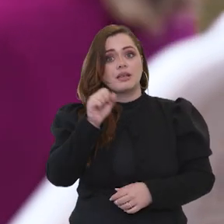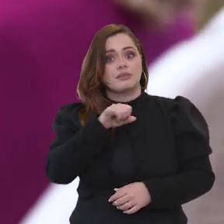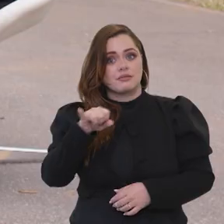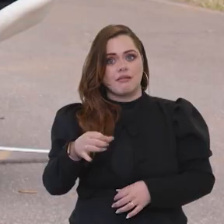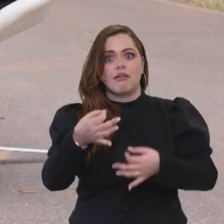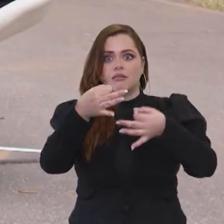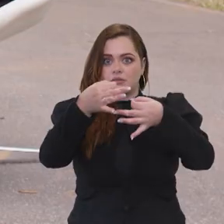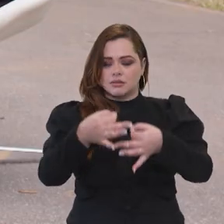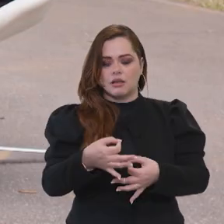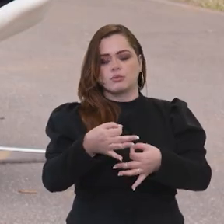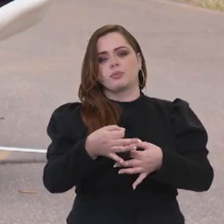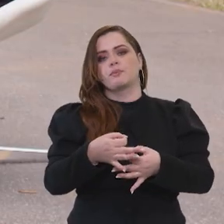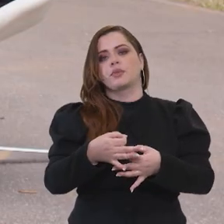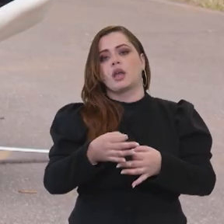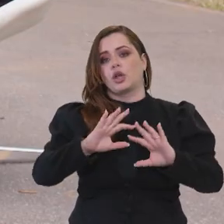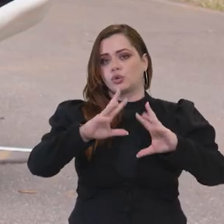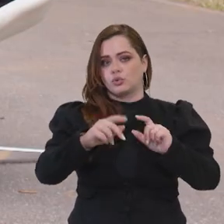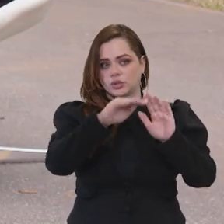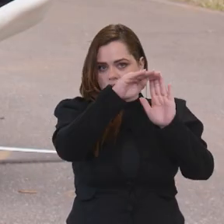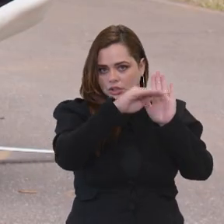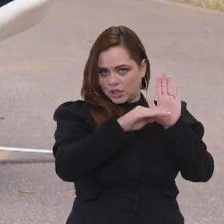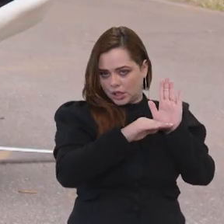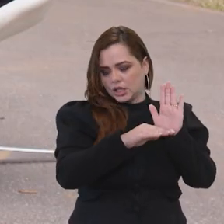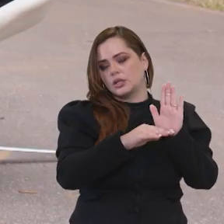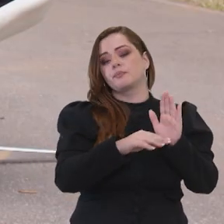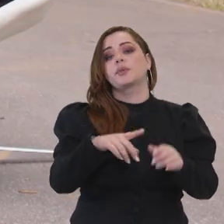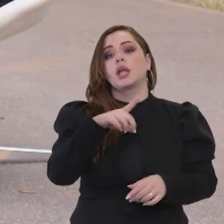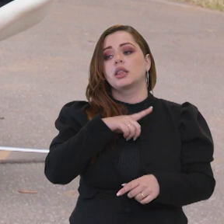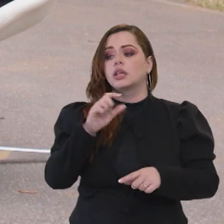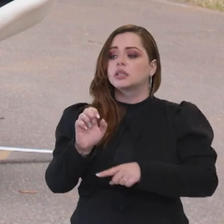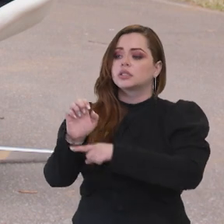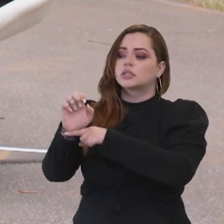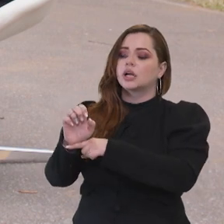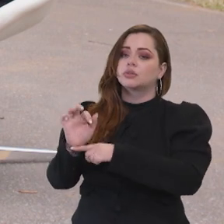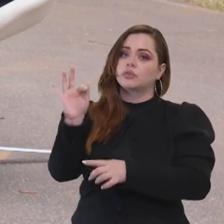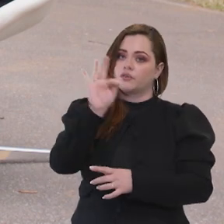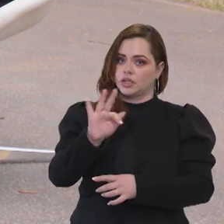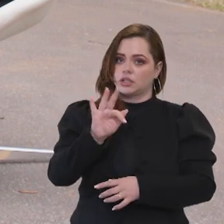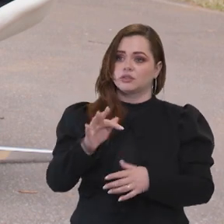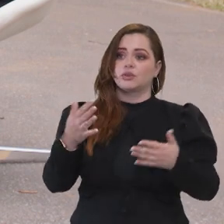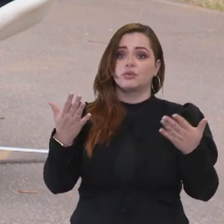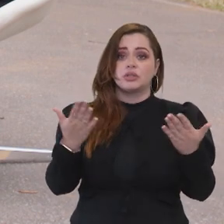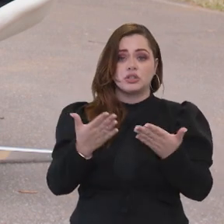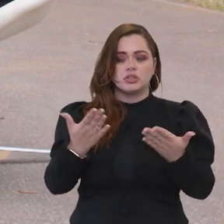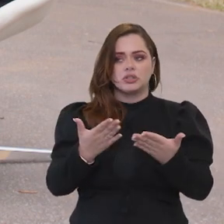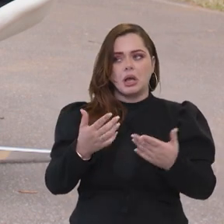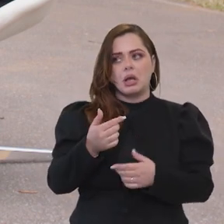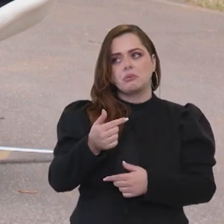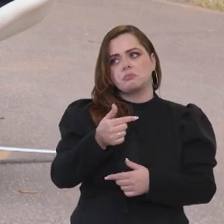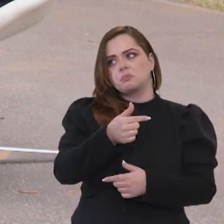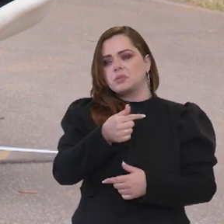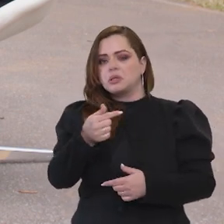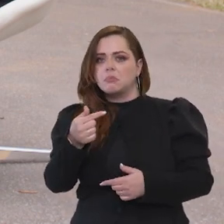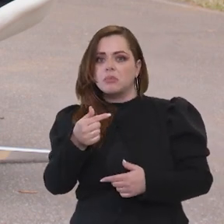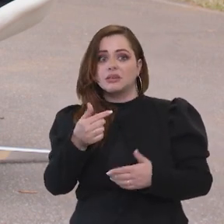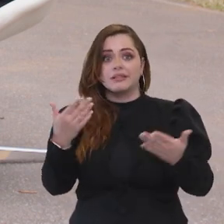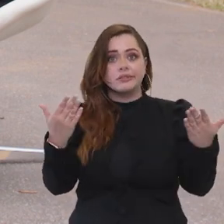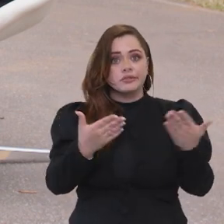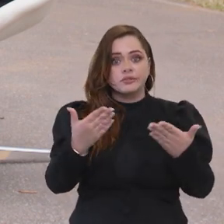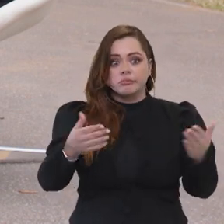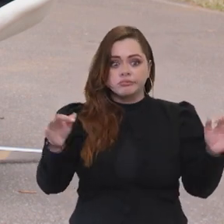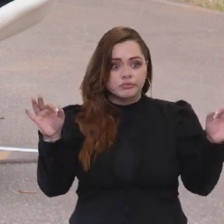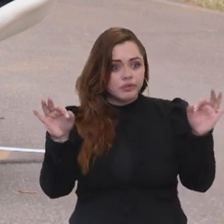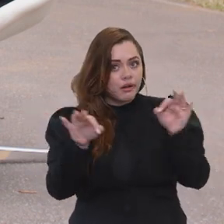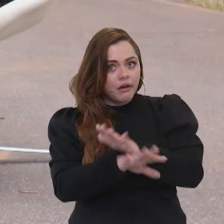-requisitos que eu acabei de dizer para você. Mas já teve estados da federação que já, em menos de uma semana, já tinham